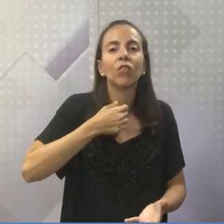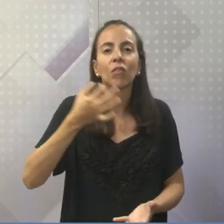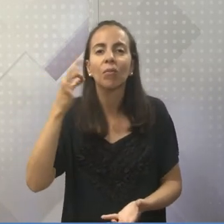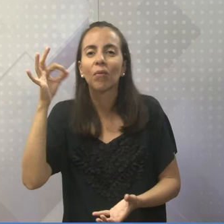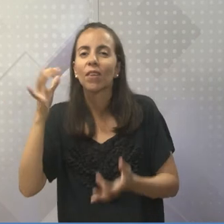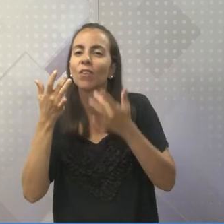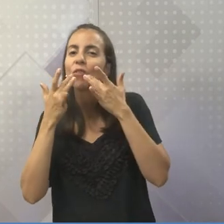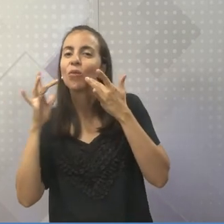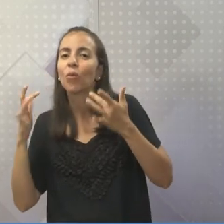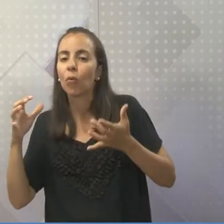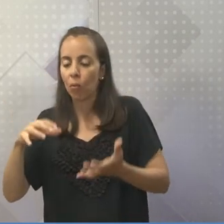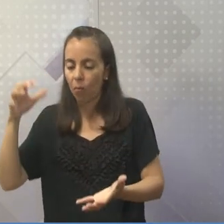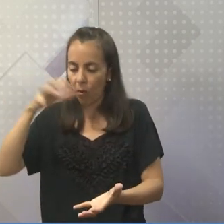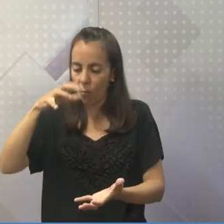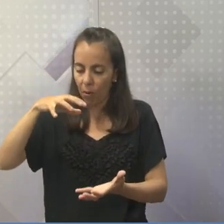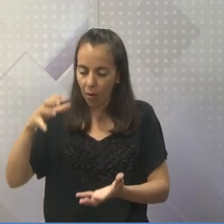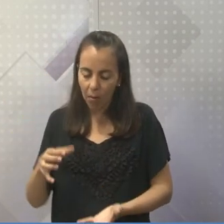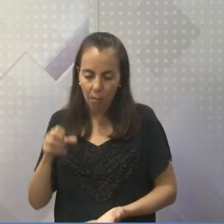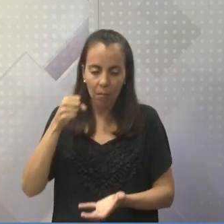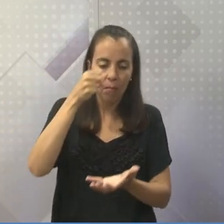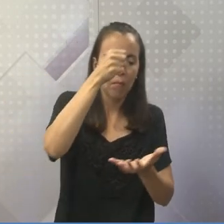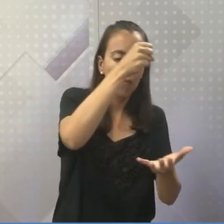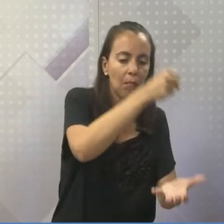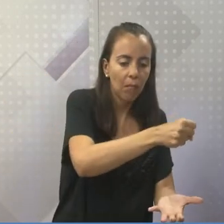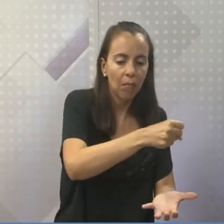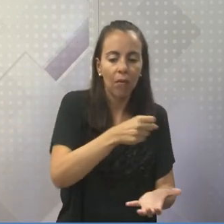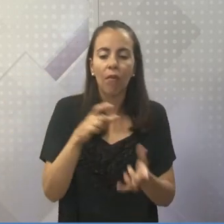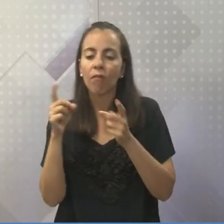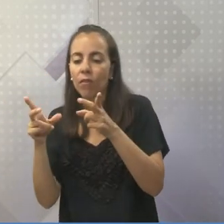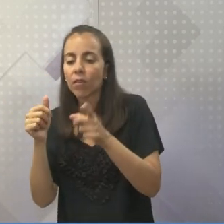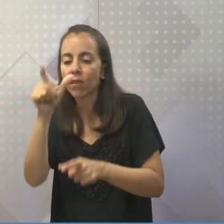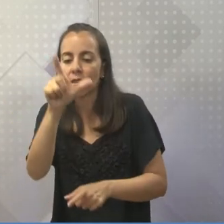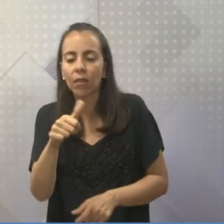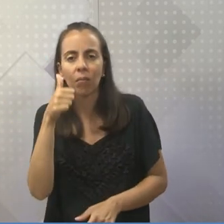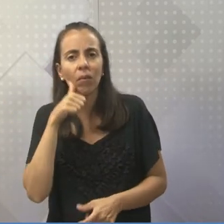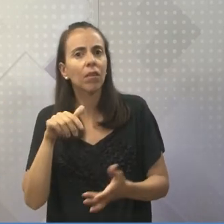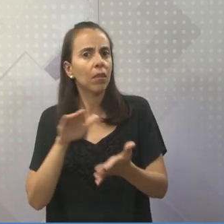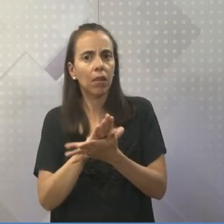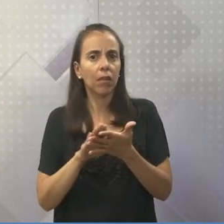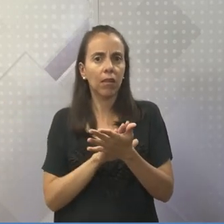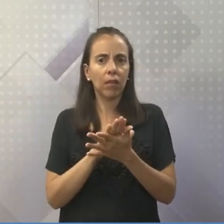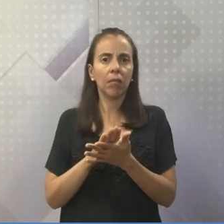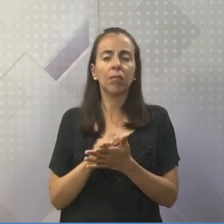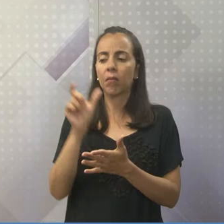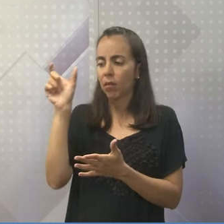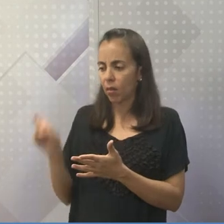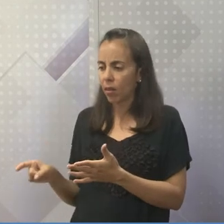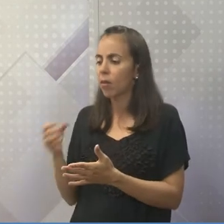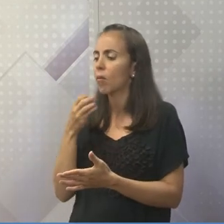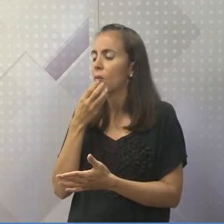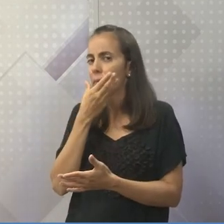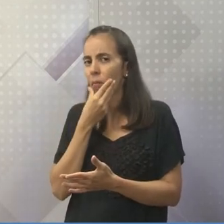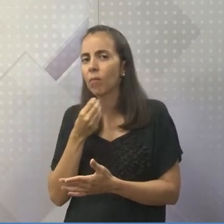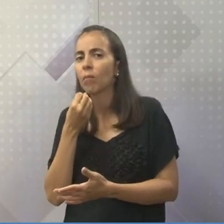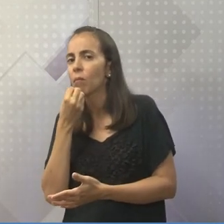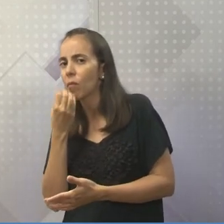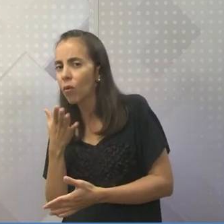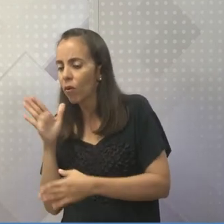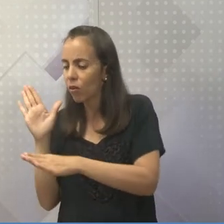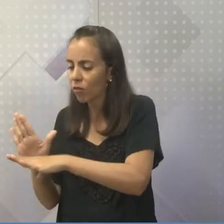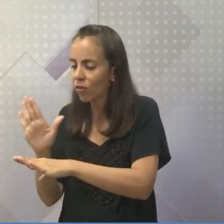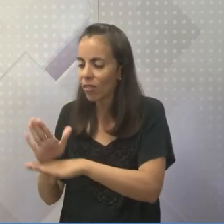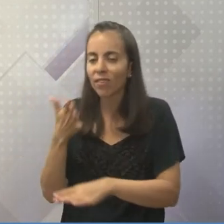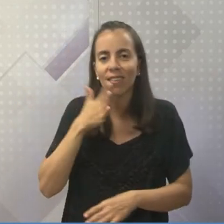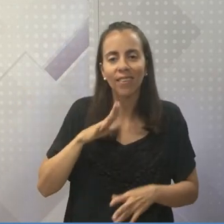Ou seja, era muito dinheiro. E ele pagou pela vida daquela moça. E ele era também um homem bom. Ele dava presente às crianças.